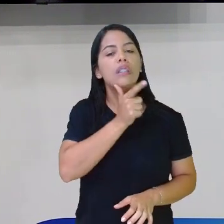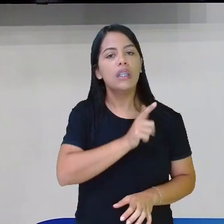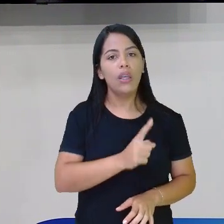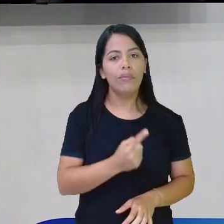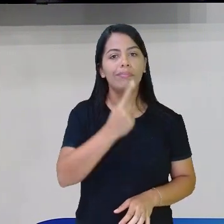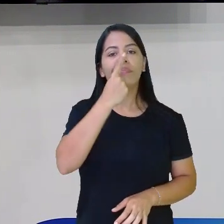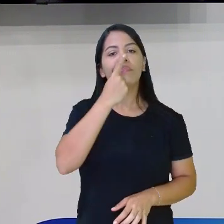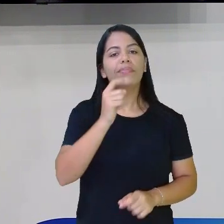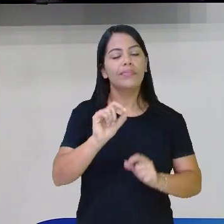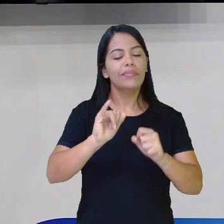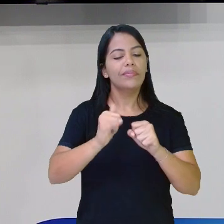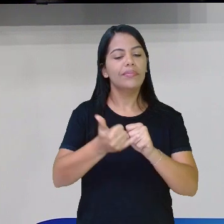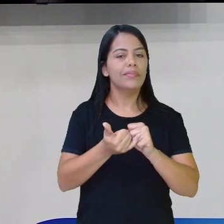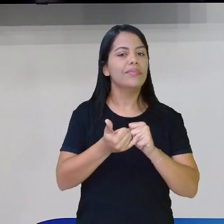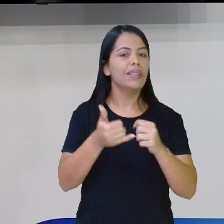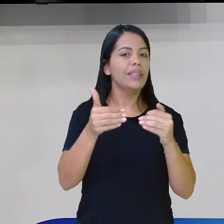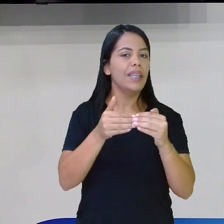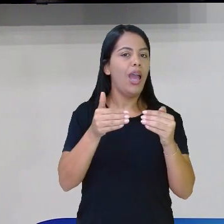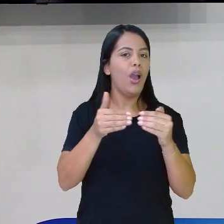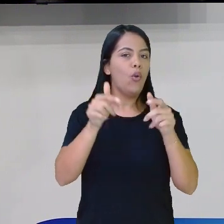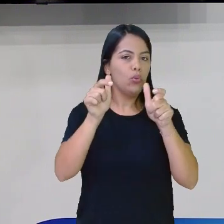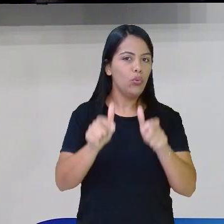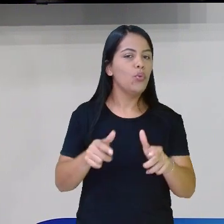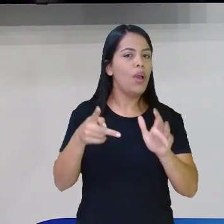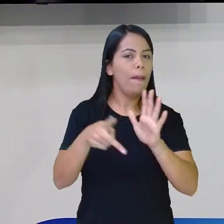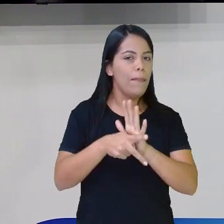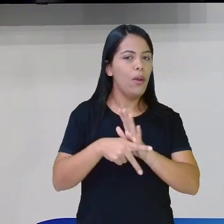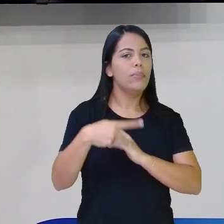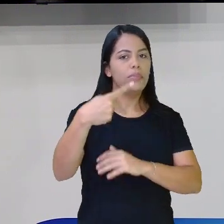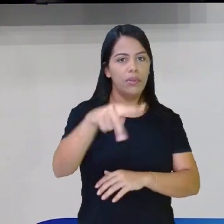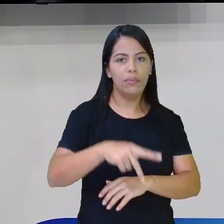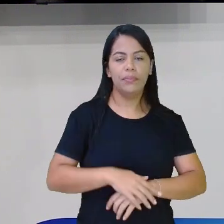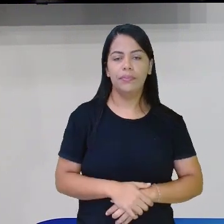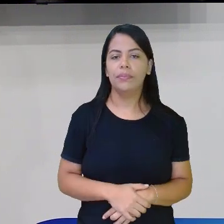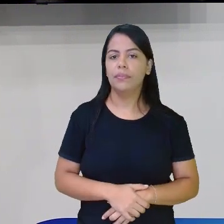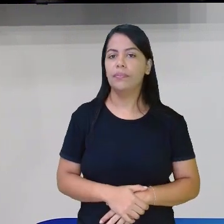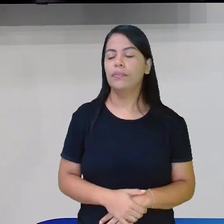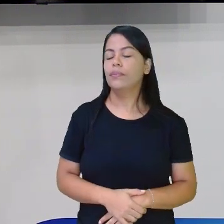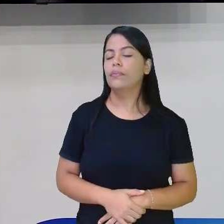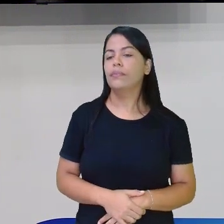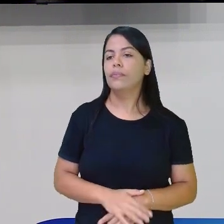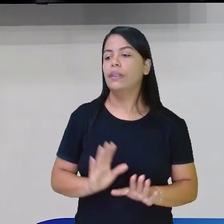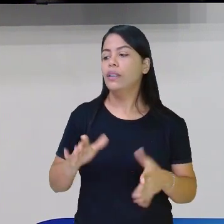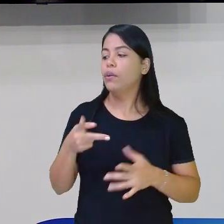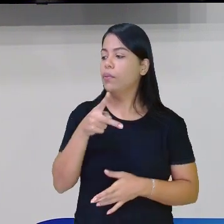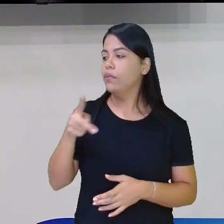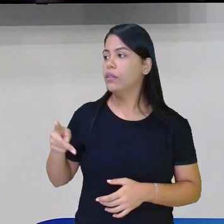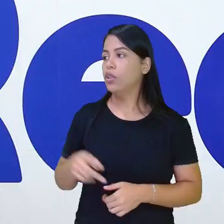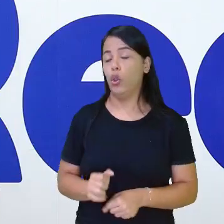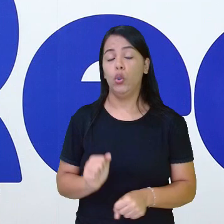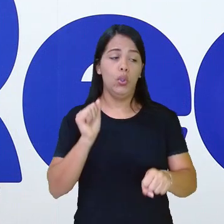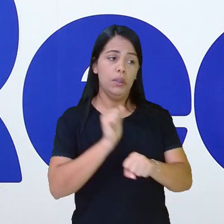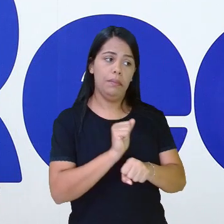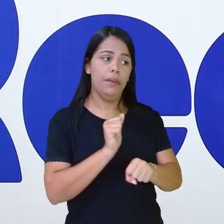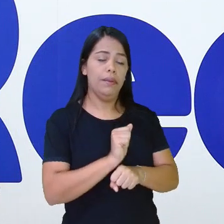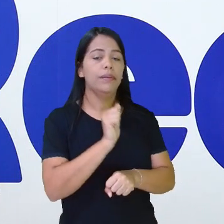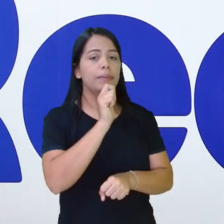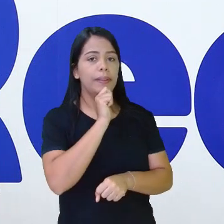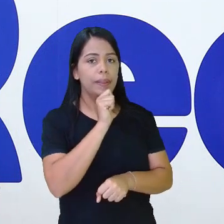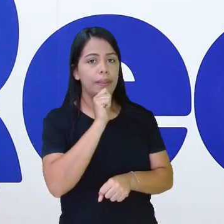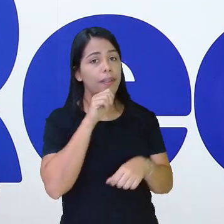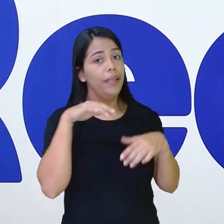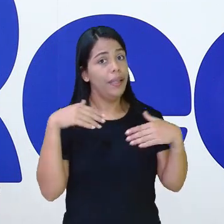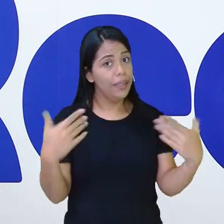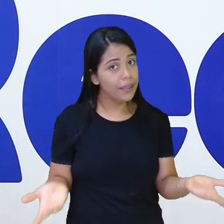de acordo com o lugar de onde elas são. E aí, professora Márcia? Estou esperando, viu? E aí,